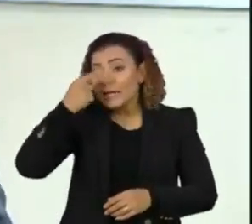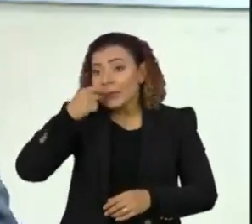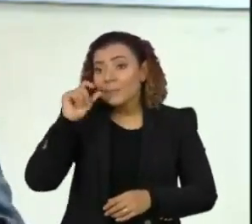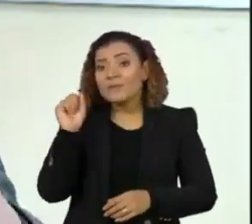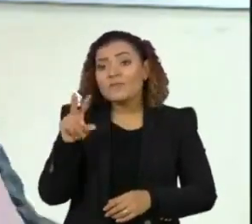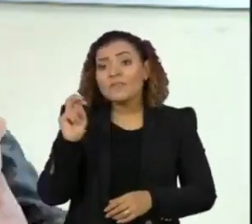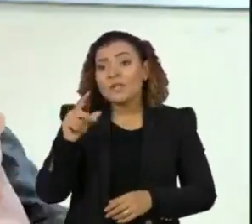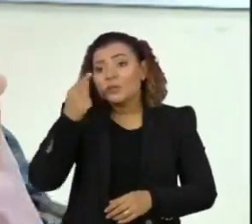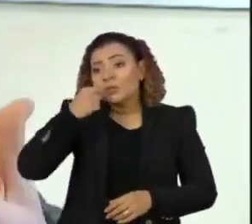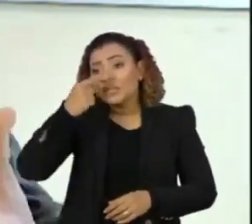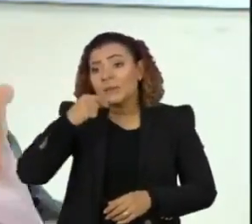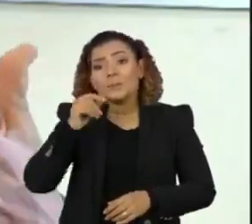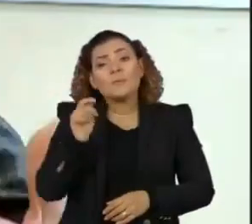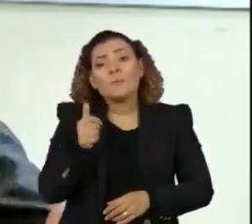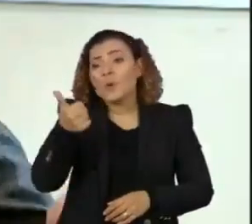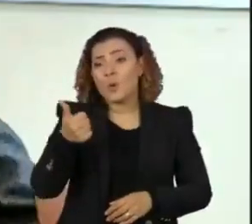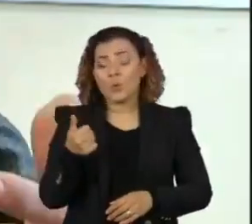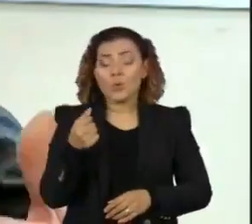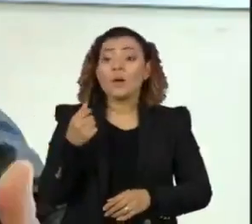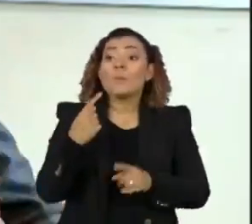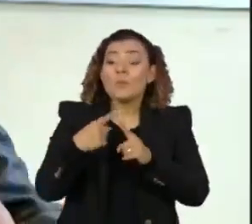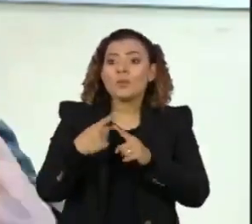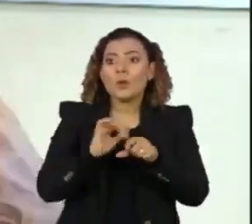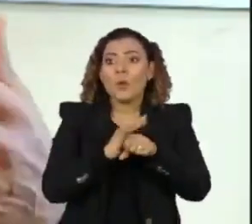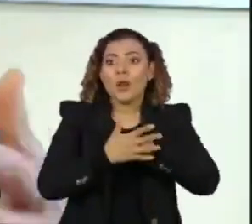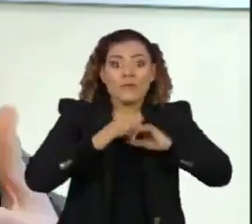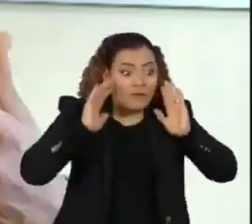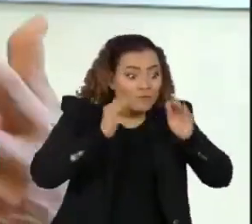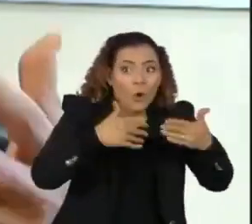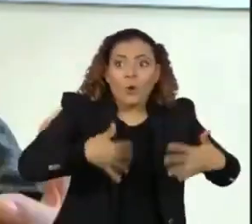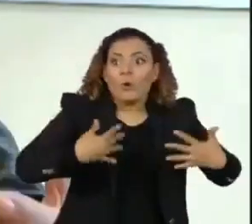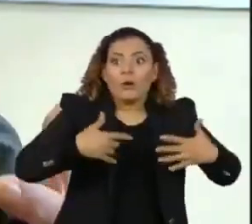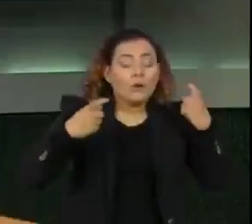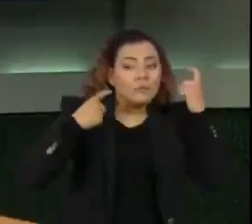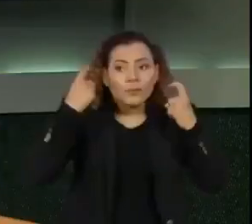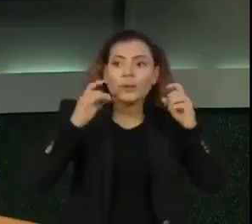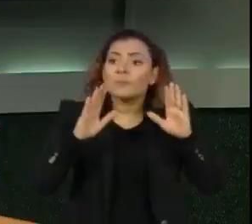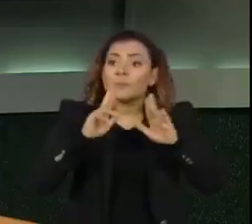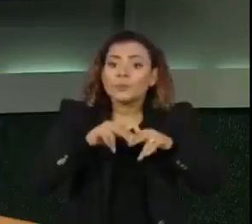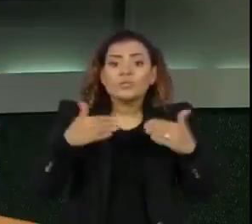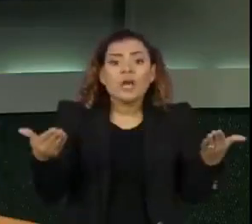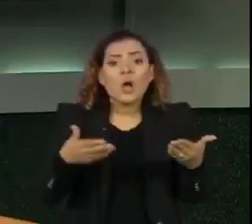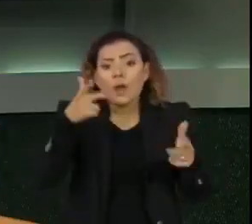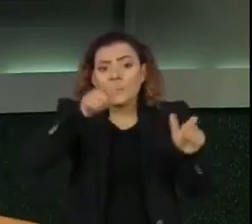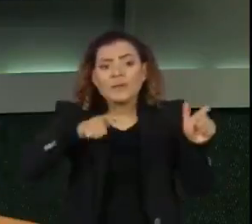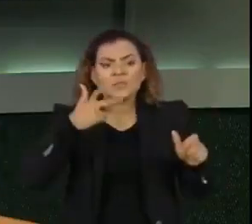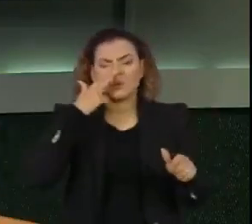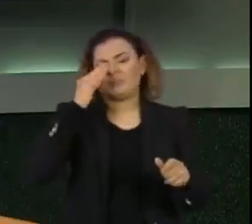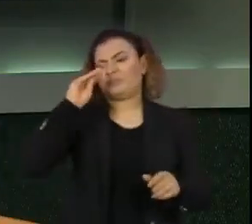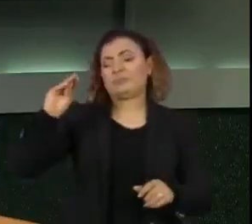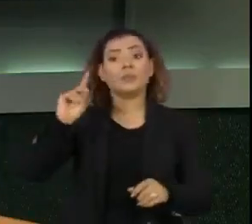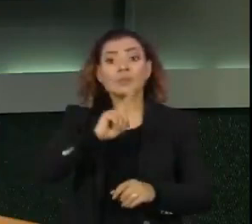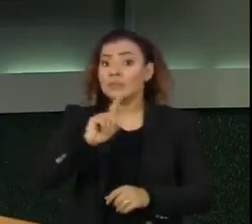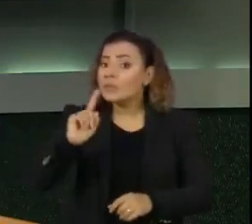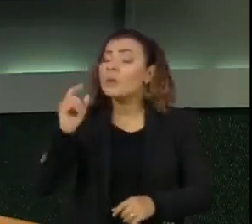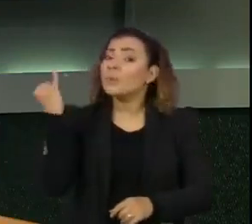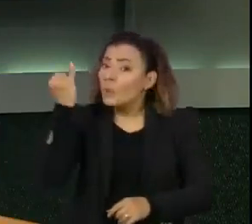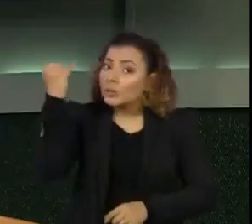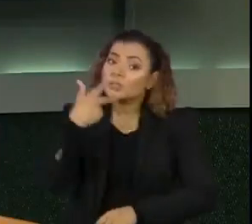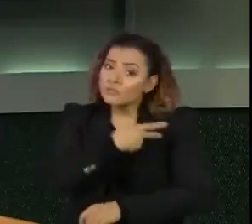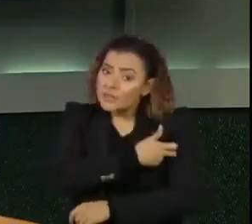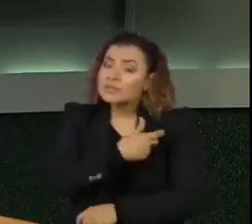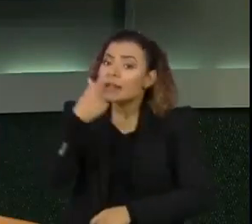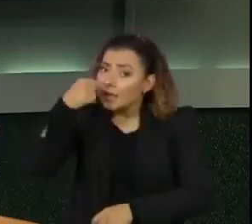eu entendo que as pessoas, neste momento, não estejam acreditando a circulação do vírus influenza,